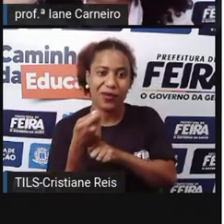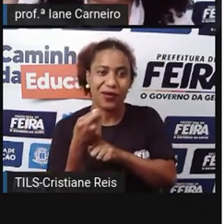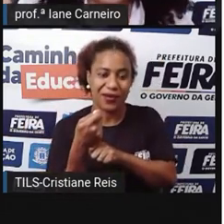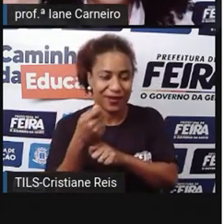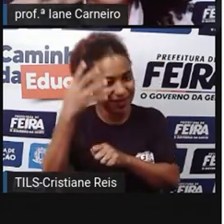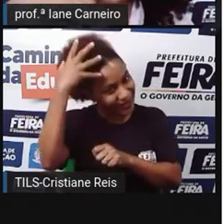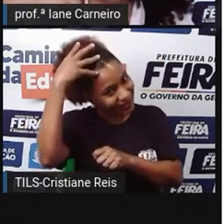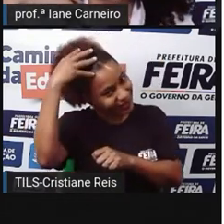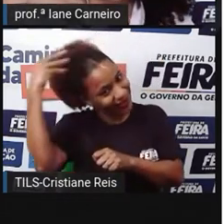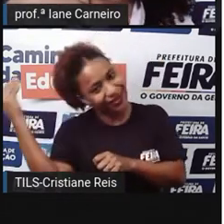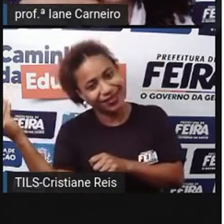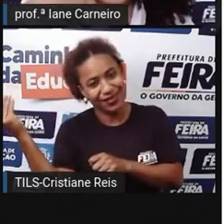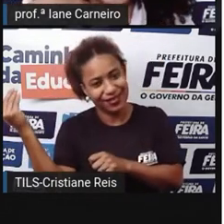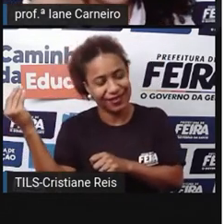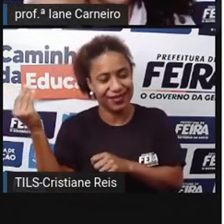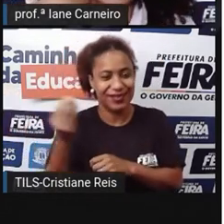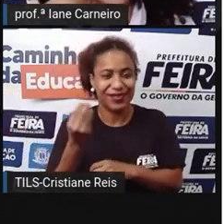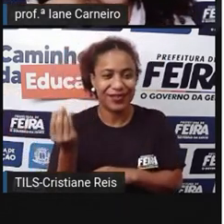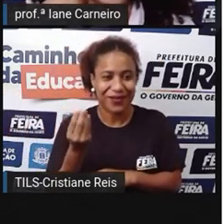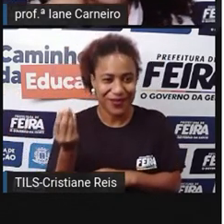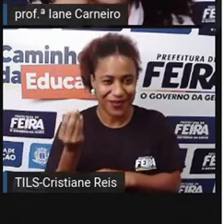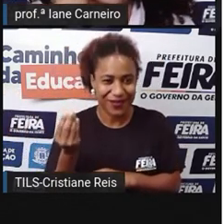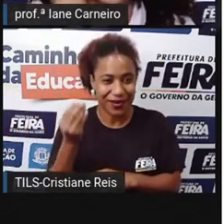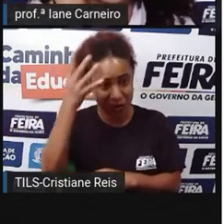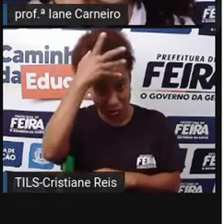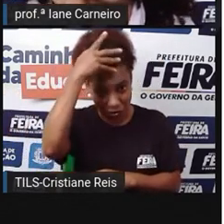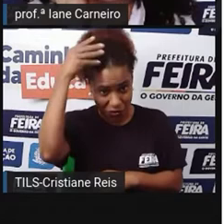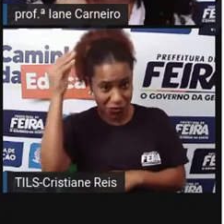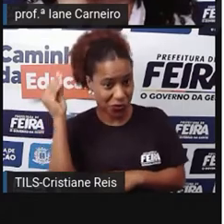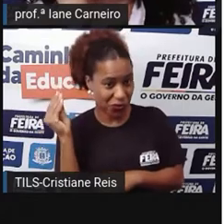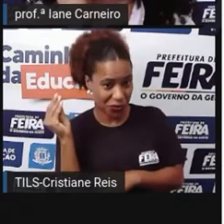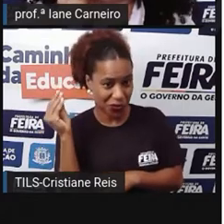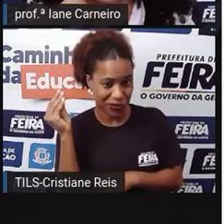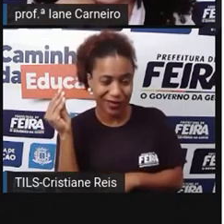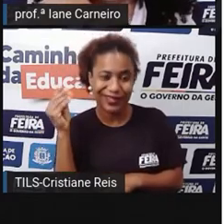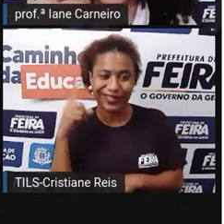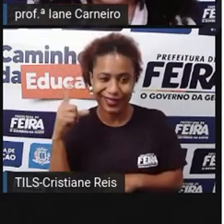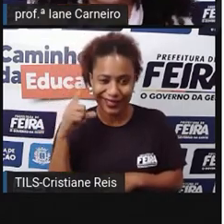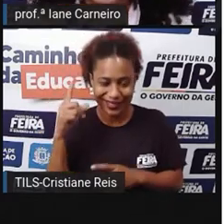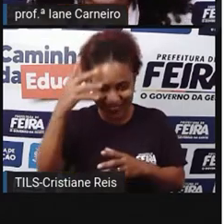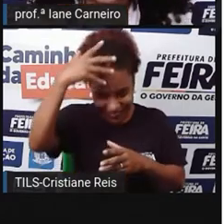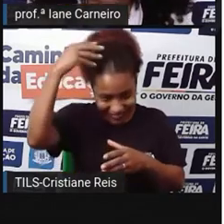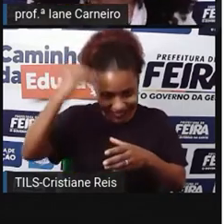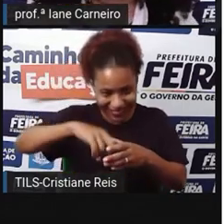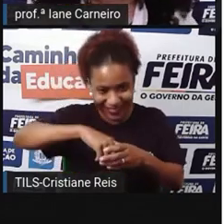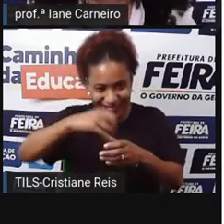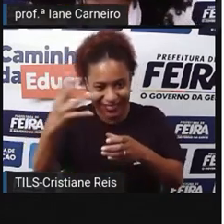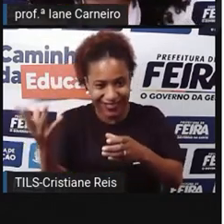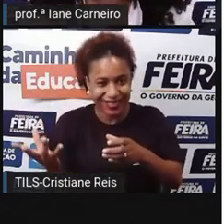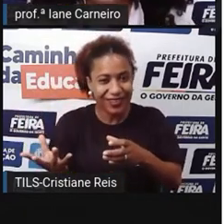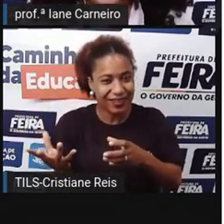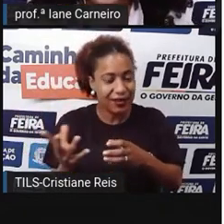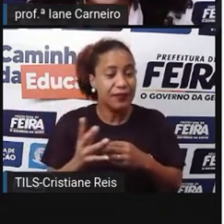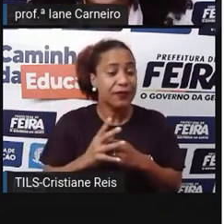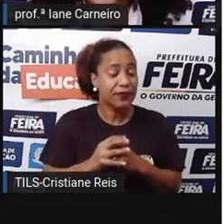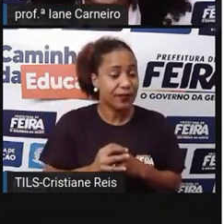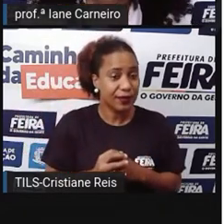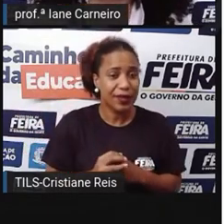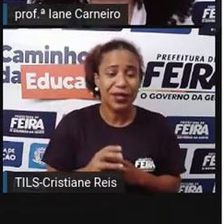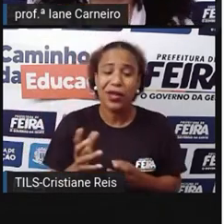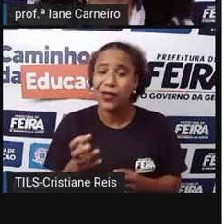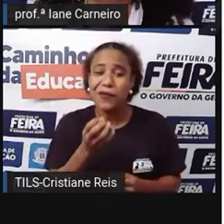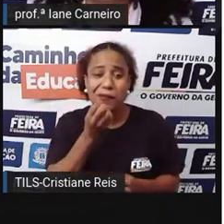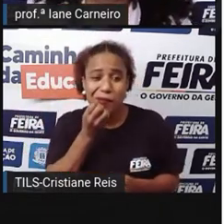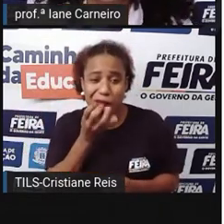tira, né, o gorro, que é o que dá o poder pra ele, né, pra ele fazer as artes aí. E ele fala, e eu não posso ser um bom